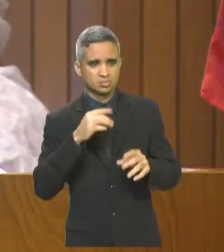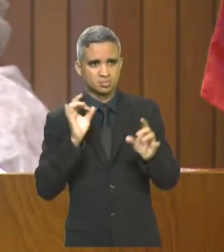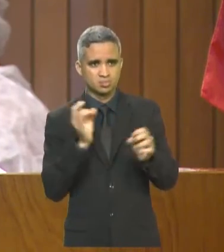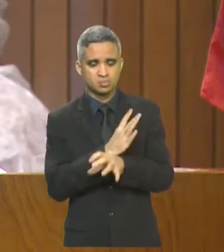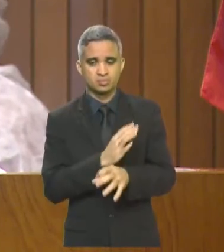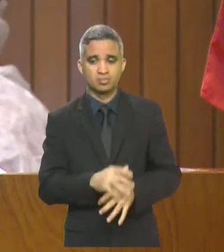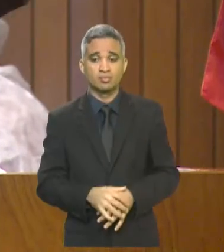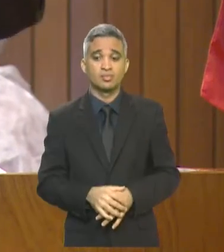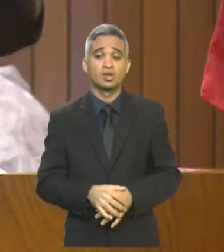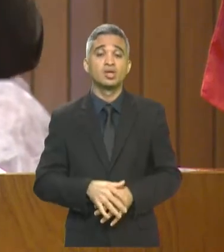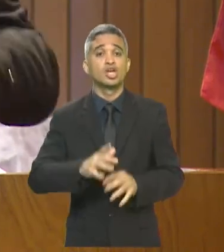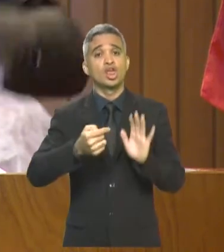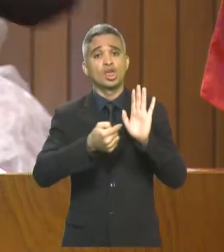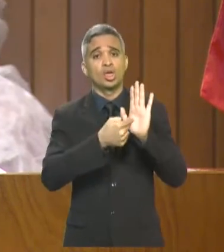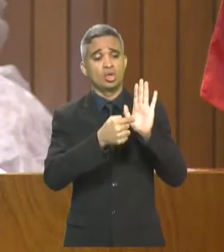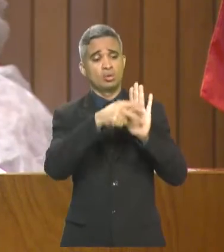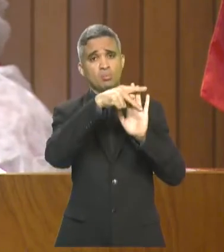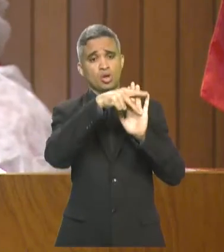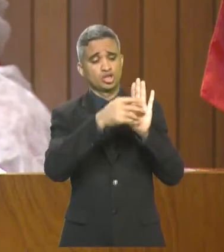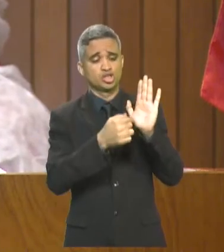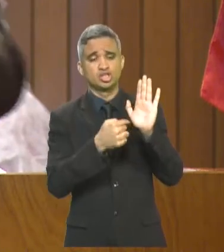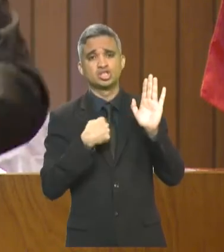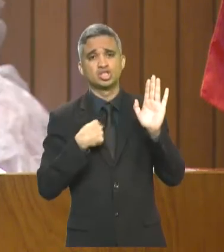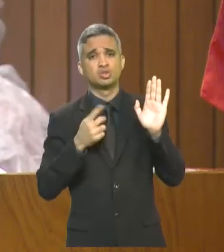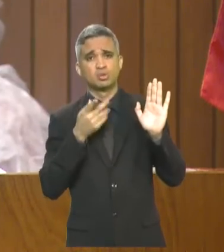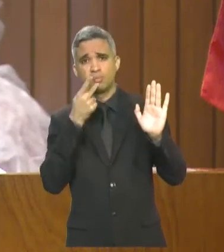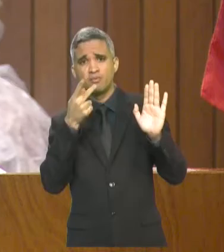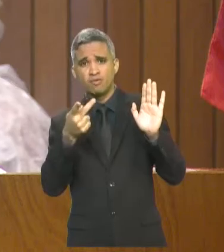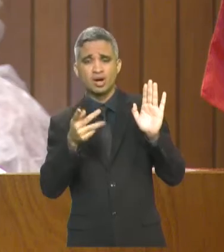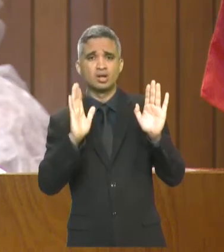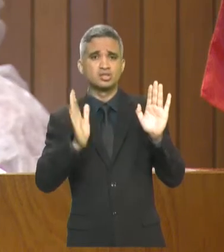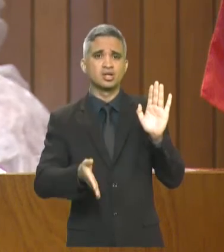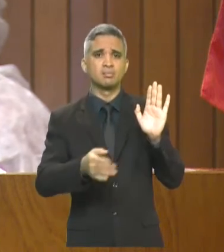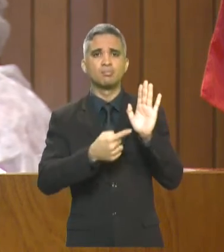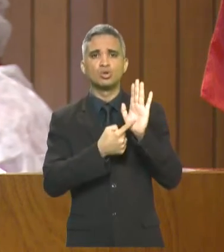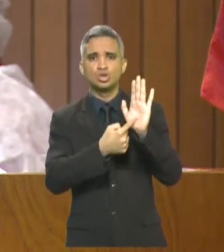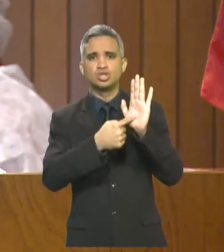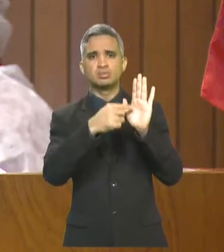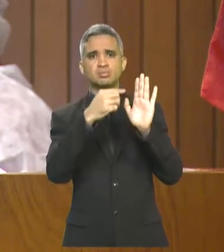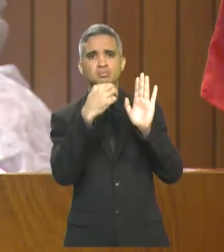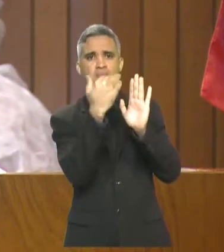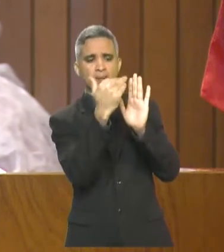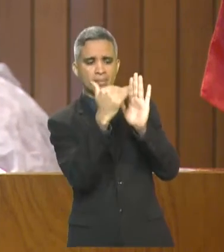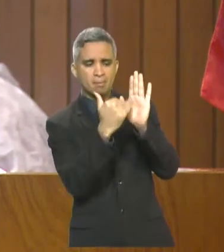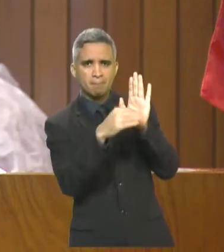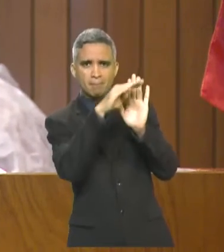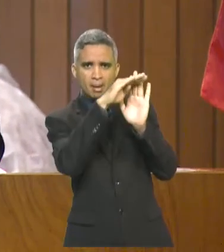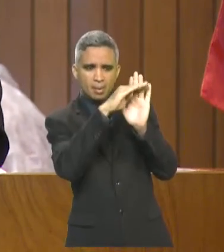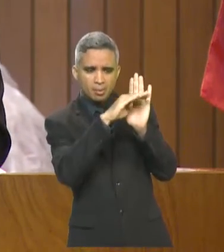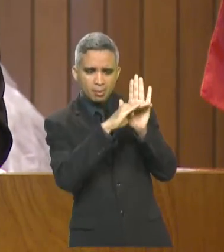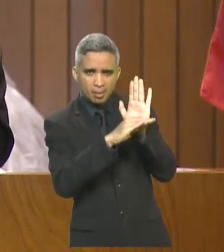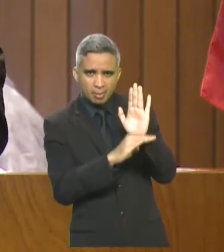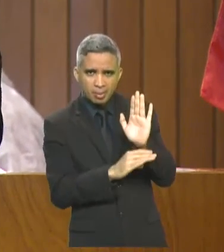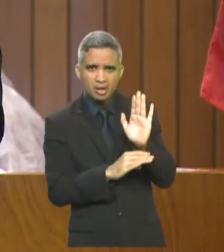nós apontamos os erros, nós denunciamos, mas apontamos a solução para os problemas.